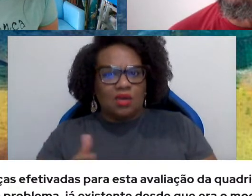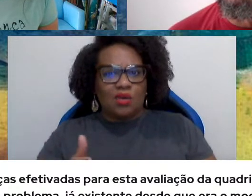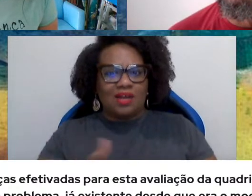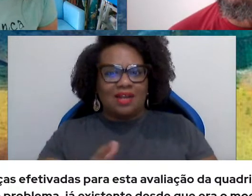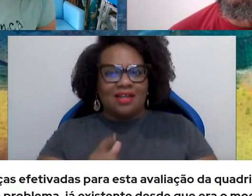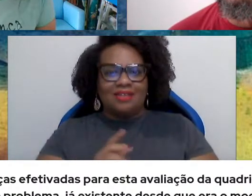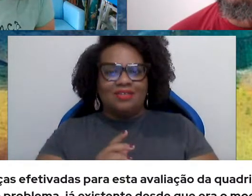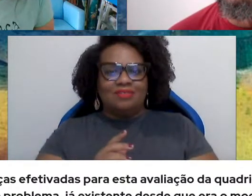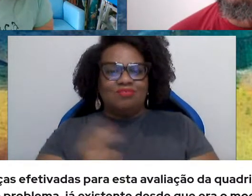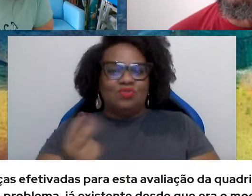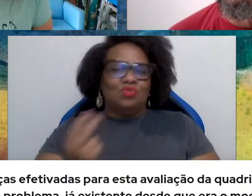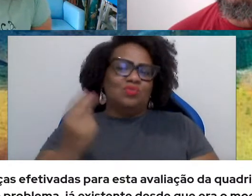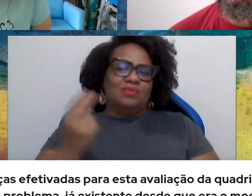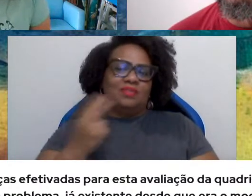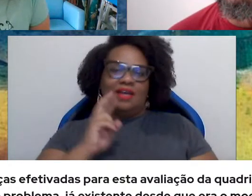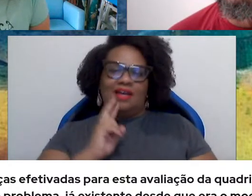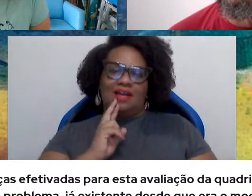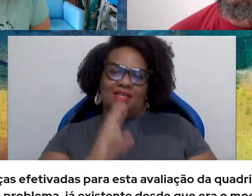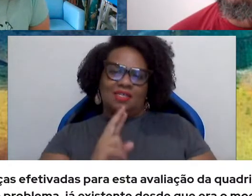resposta, né, Lucas?